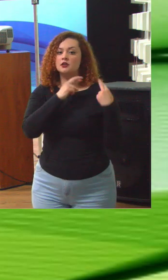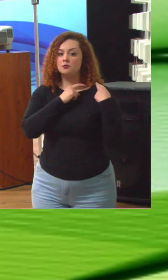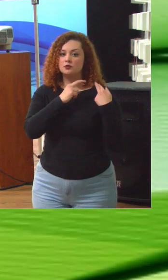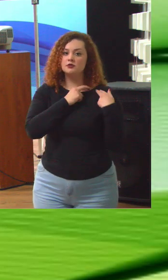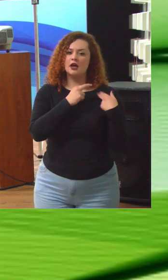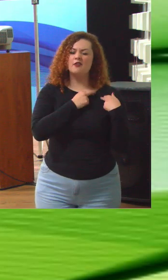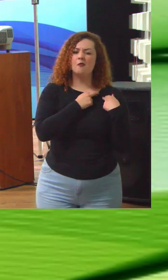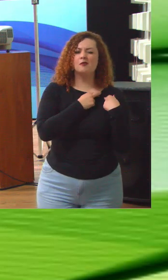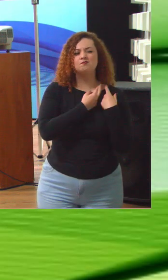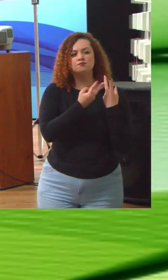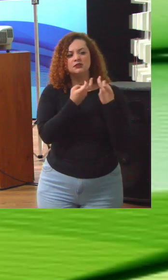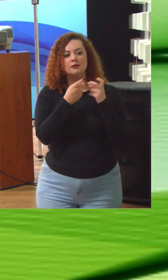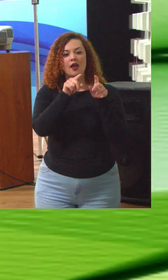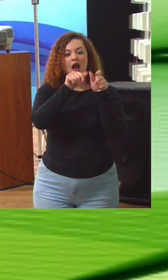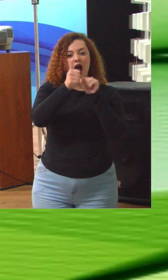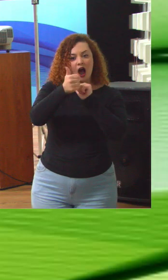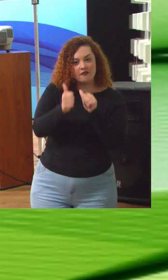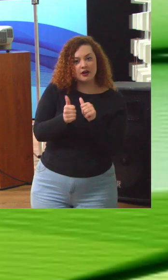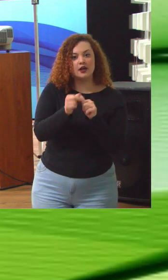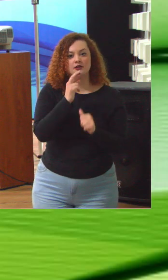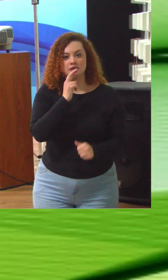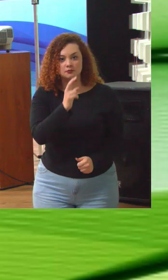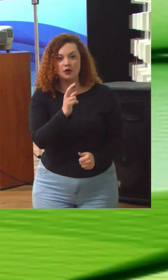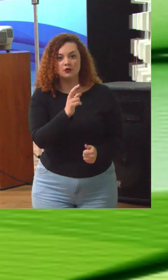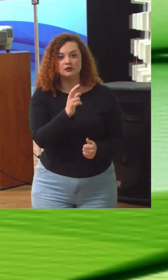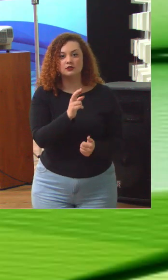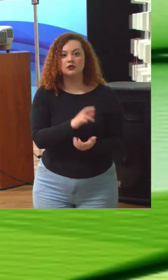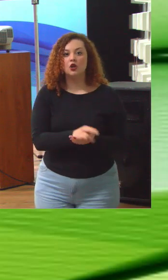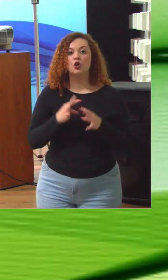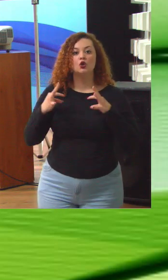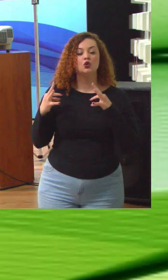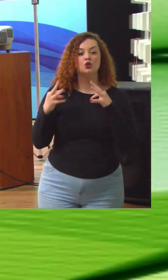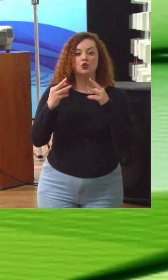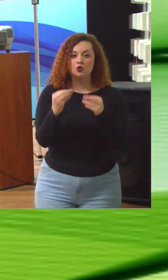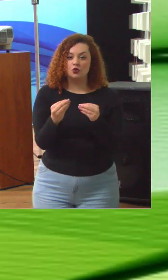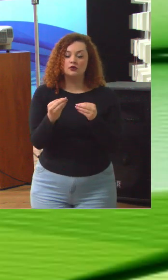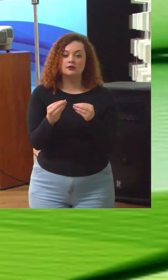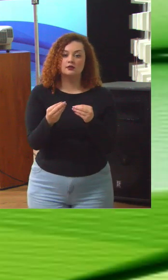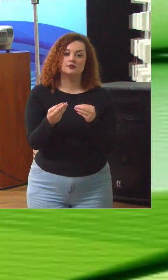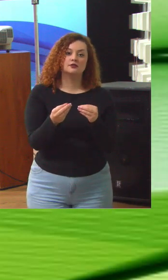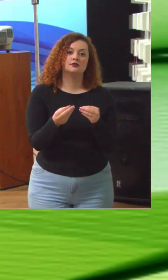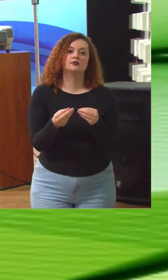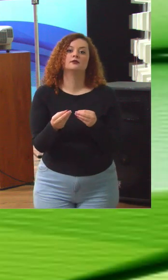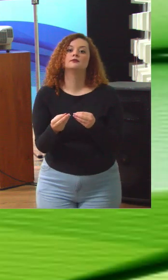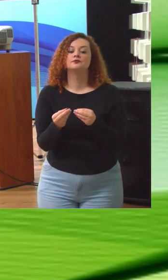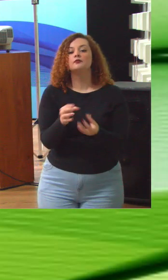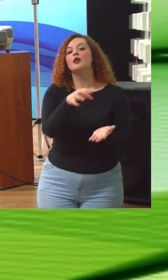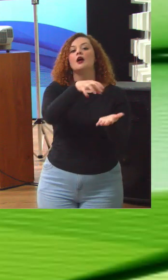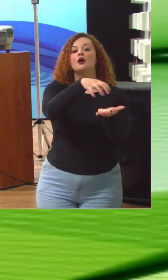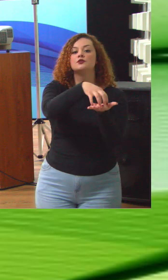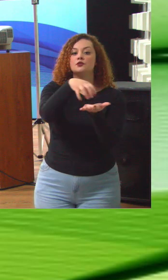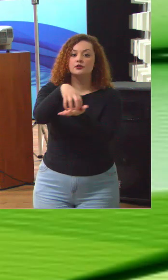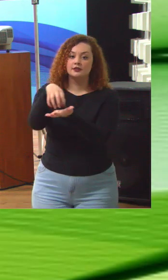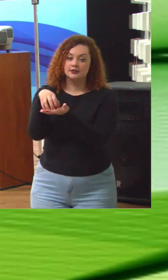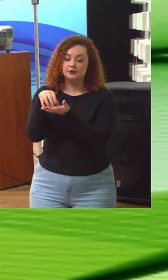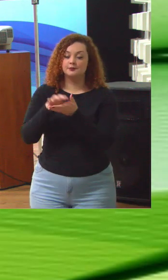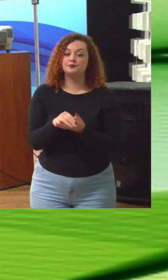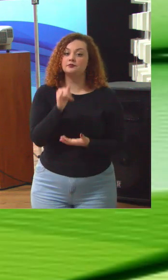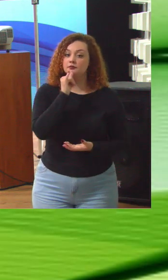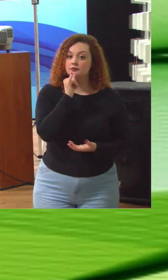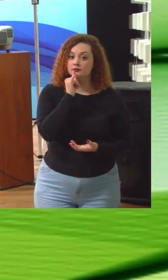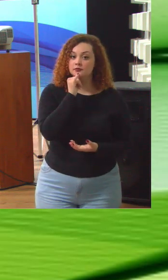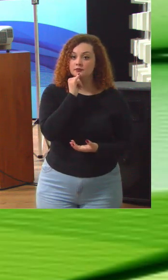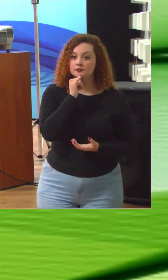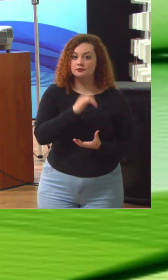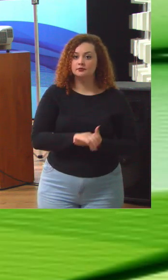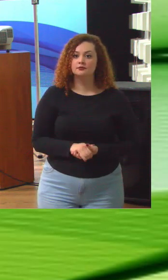adequadamente aquela dimensão mensurada em todas as organizações em questão. Por exemplo, o